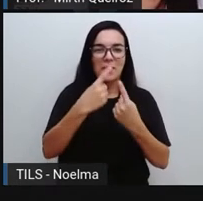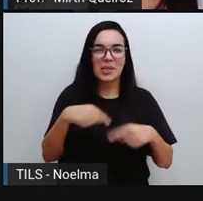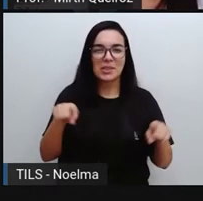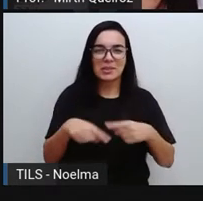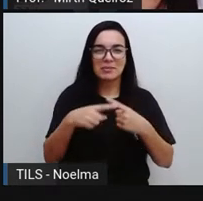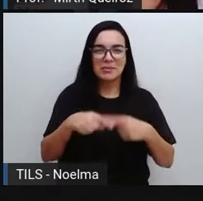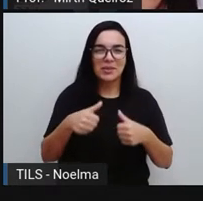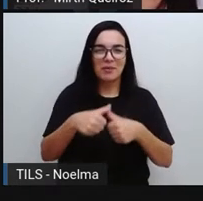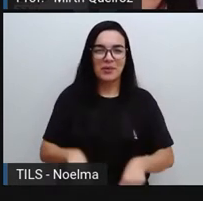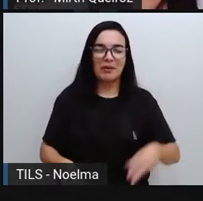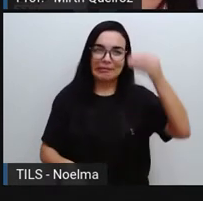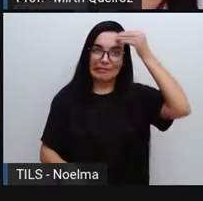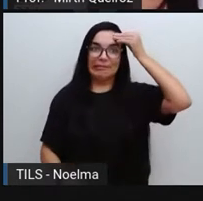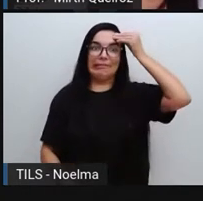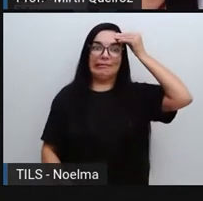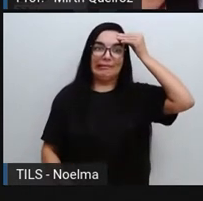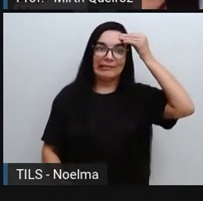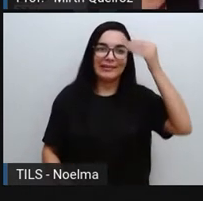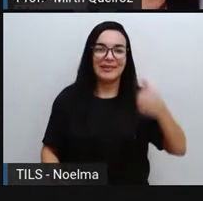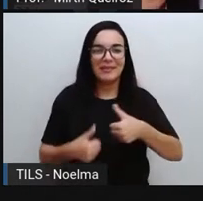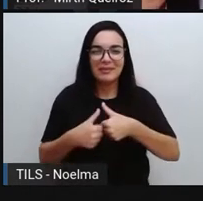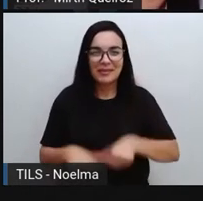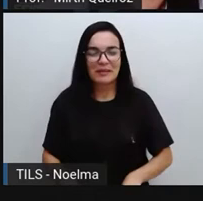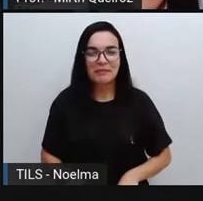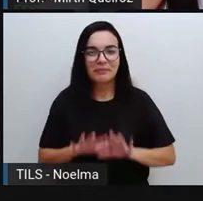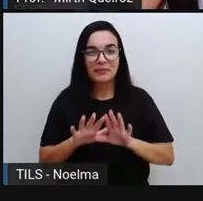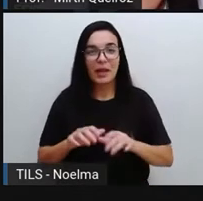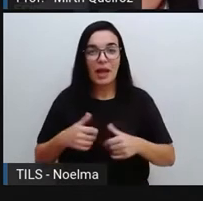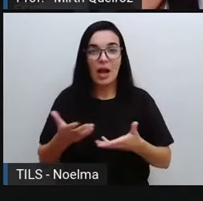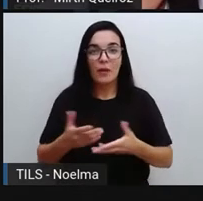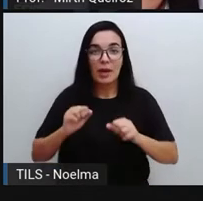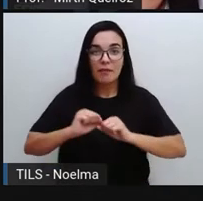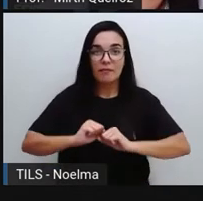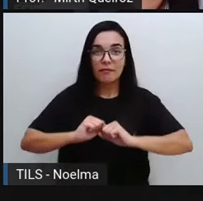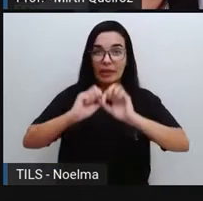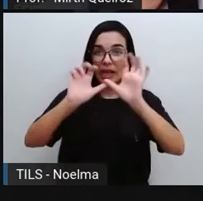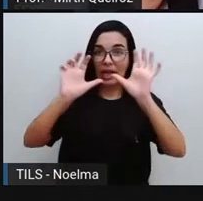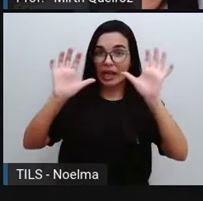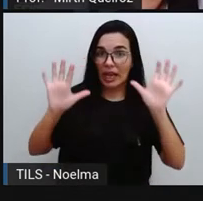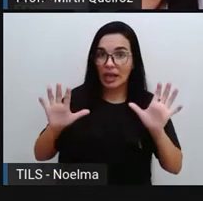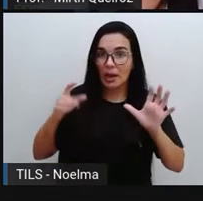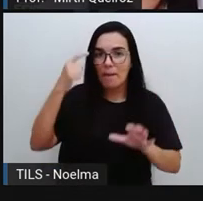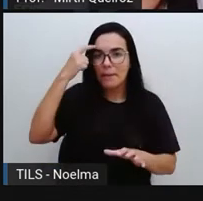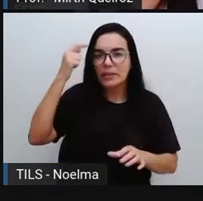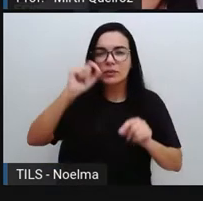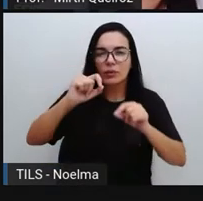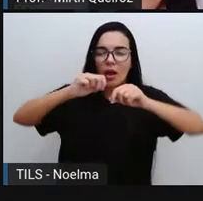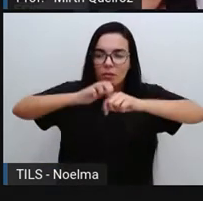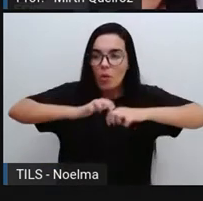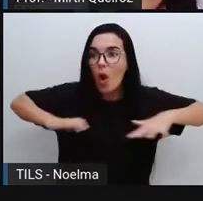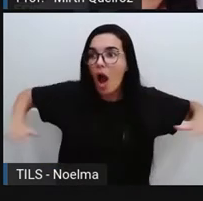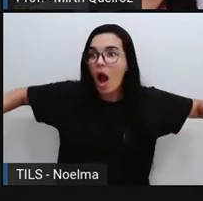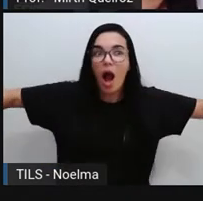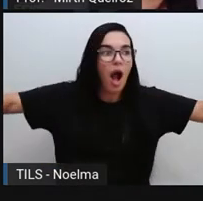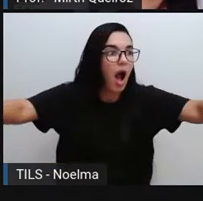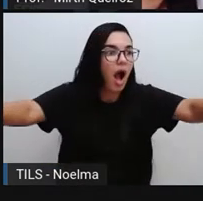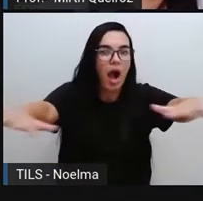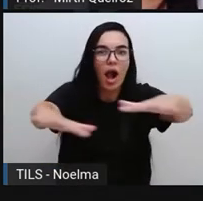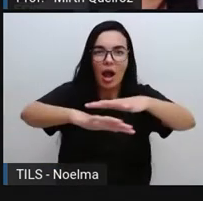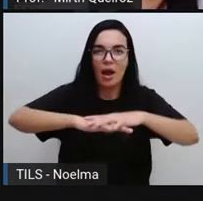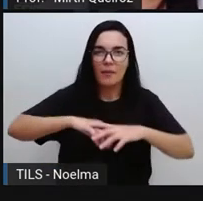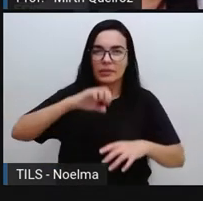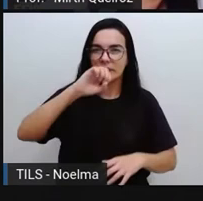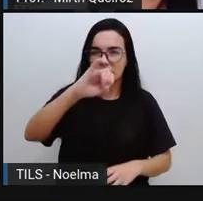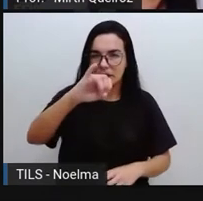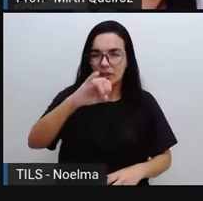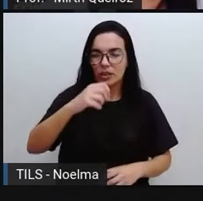mente. Para ficar mais claro, pense em um campo bem plano. Se você jogar um pouco de